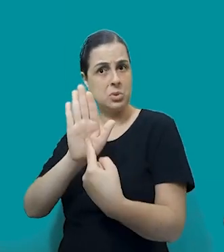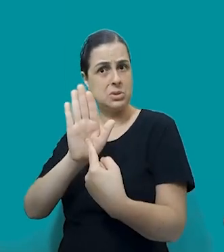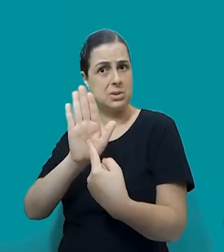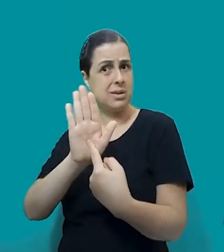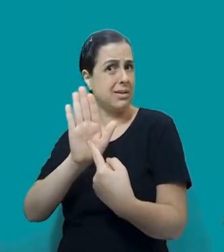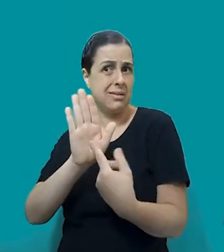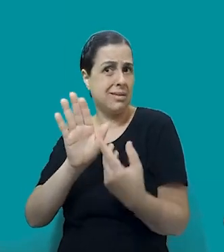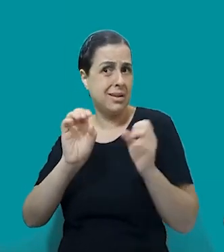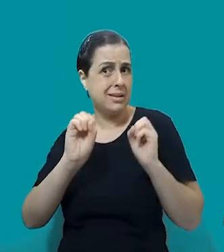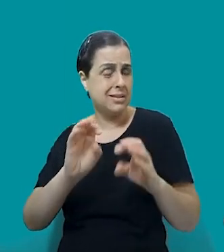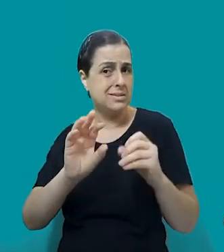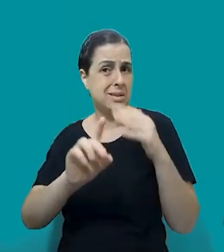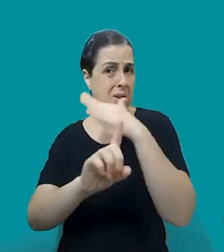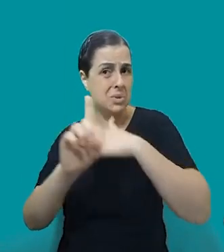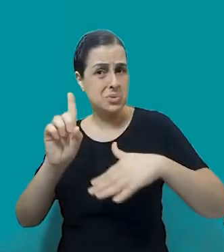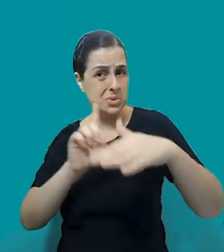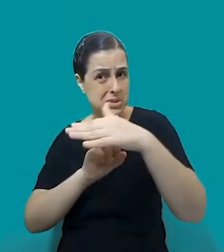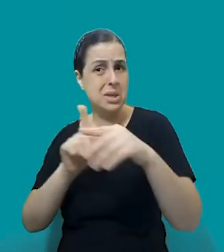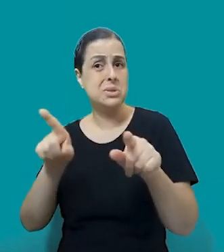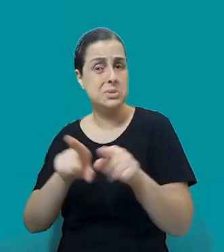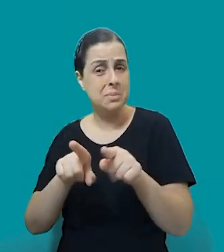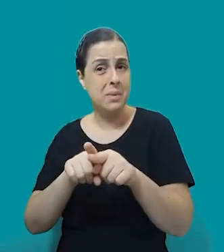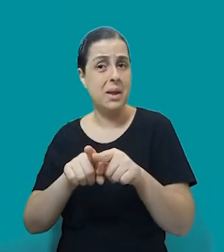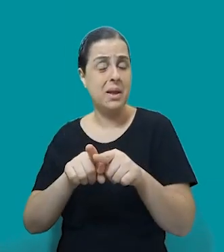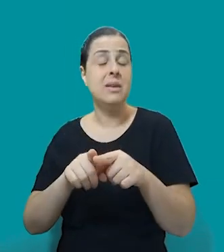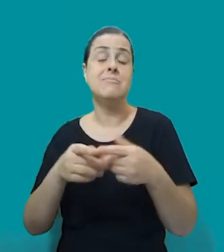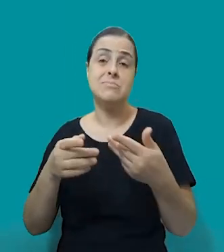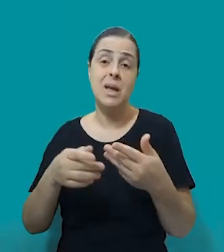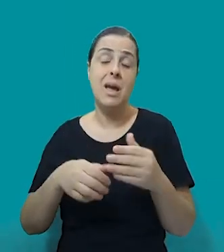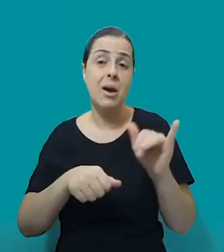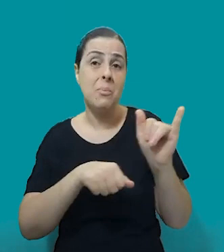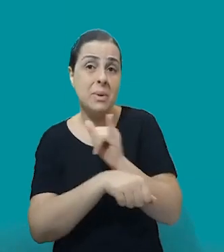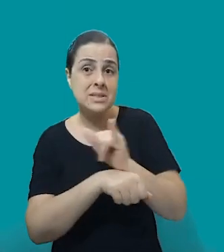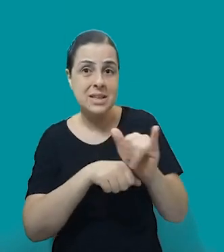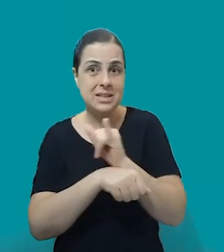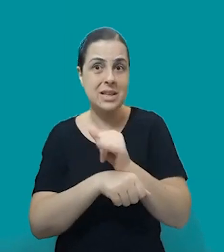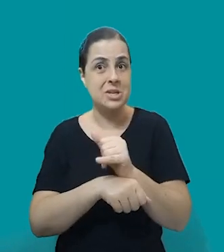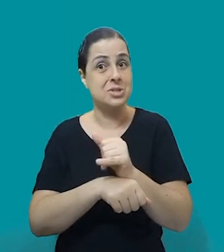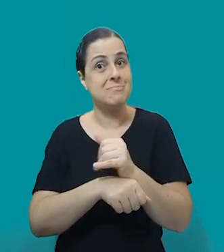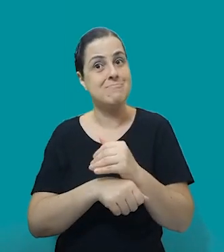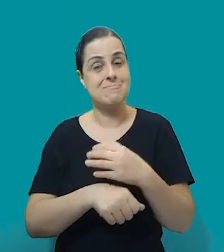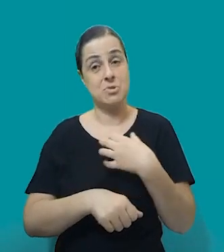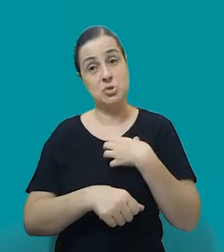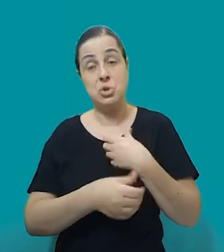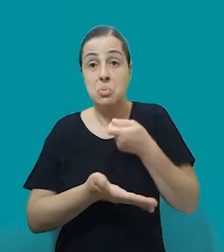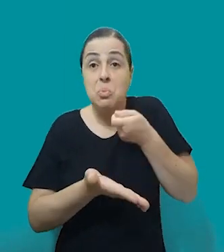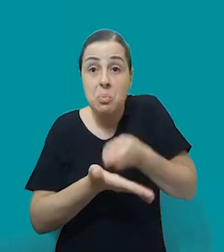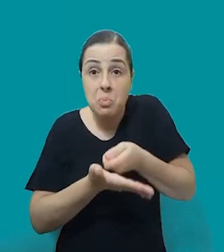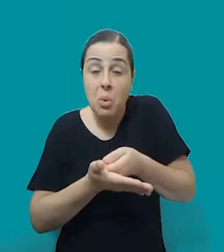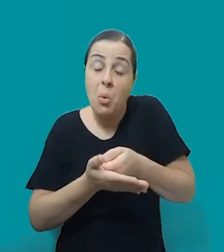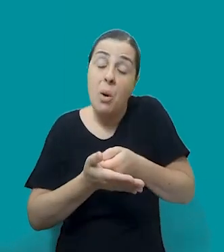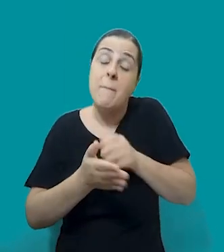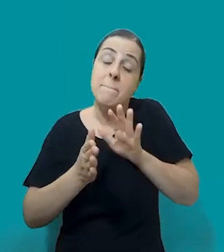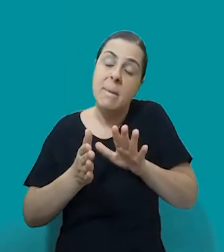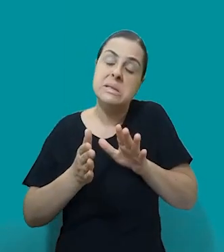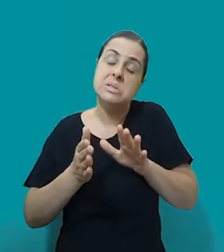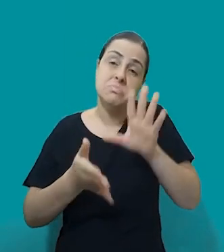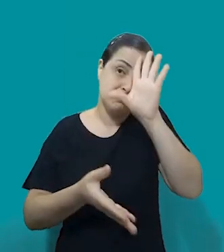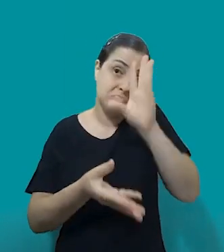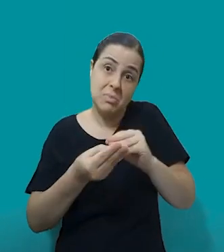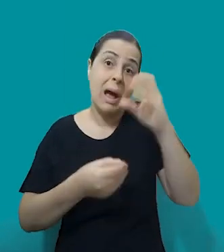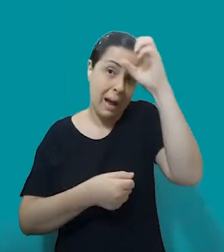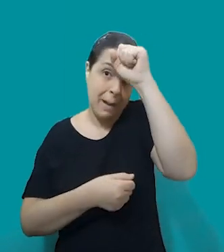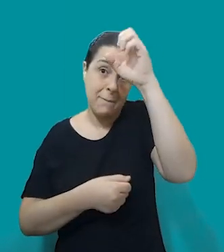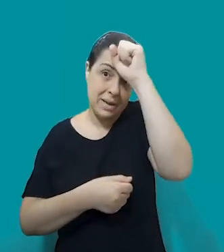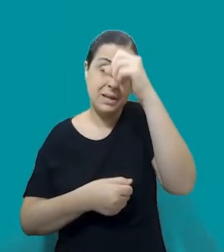e os homens acabam também aprendendo, meio que, nesse caso, a fórceps, né? Mas acabam aprendendo também do que a gente está